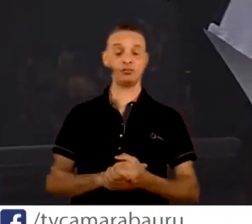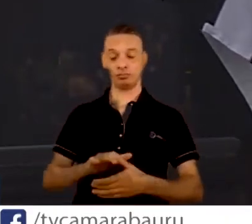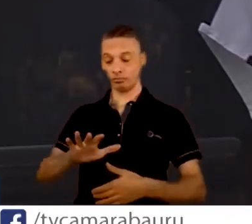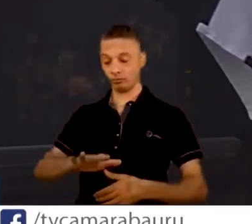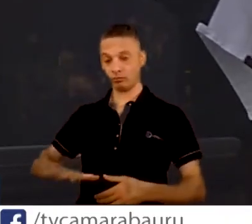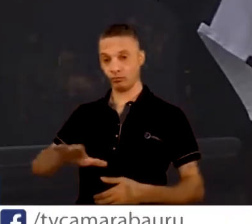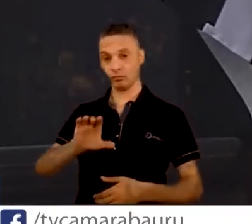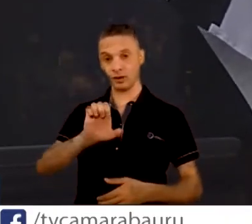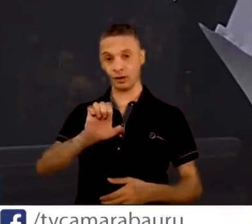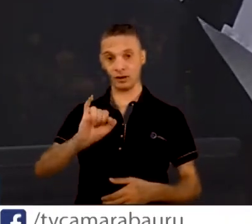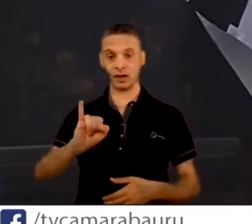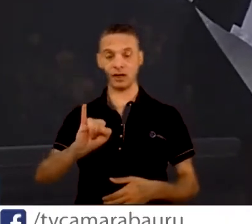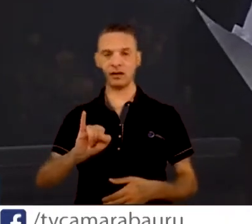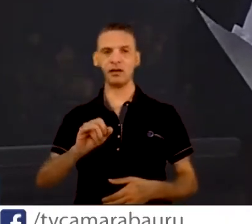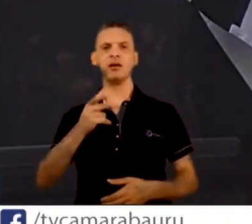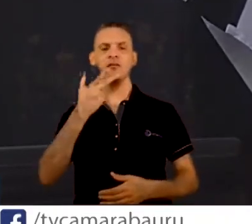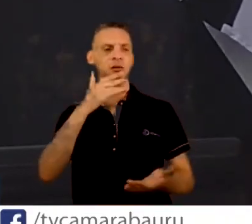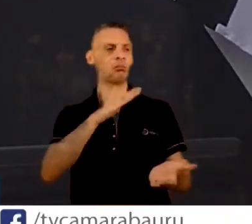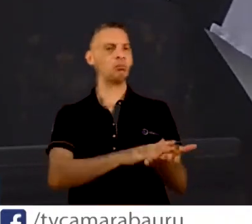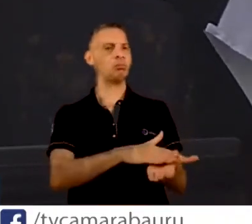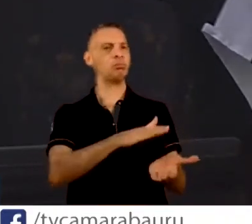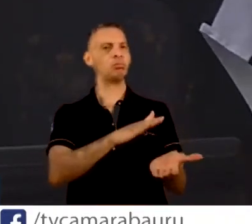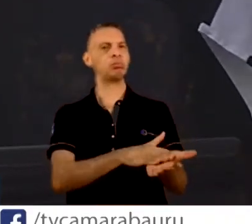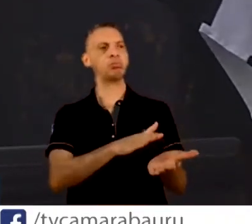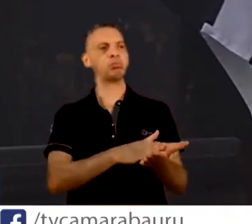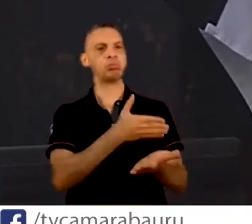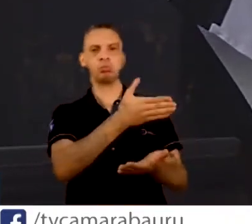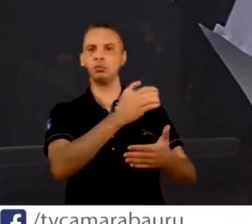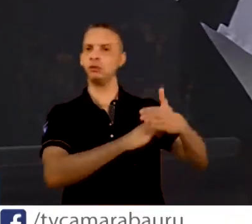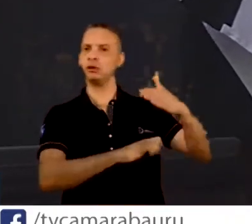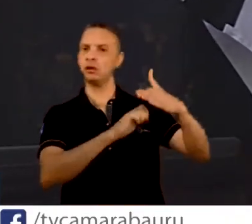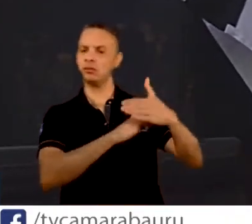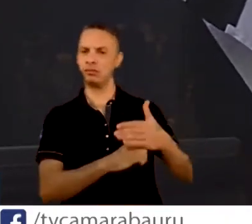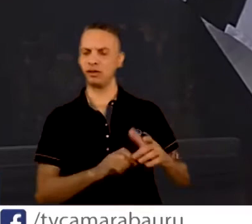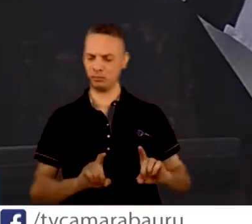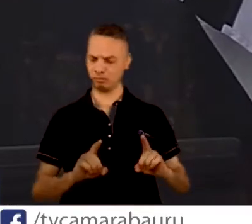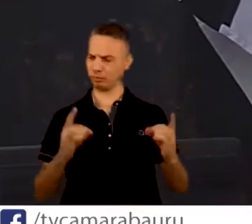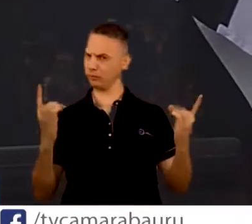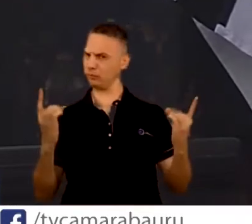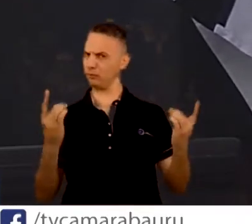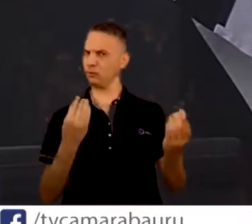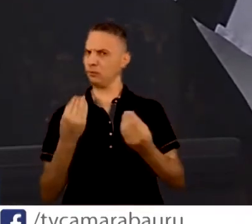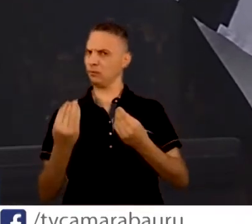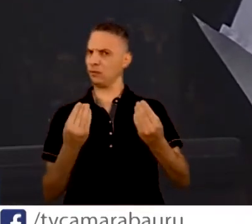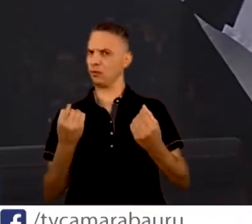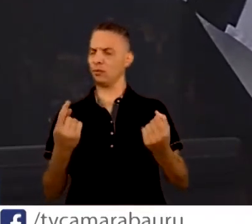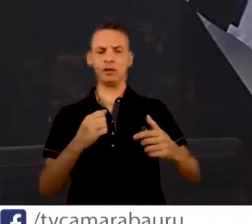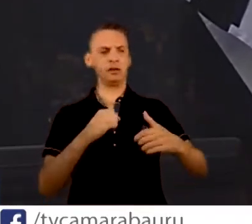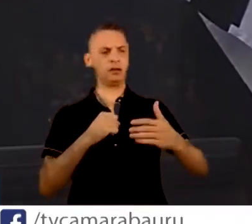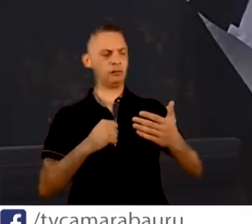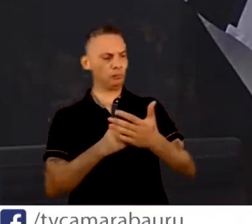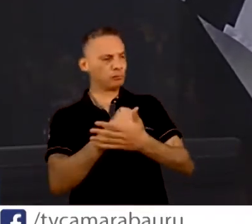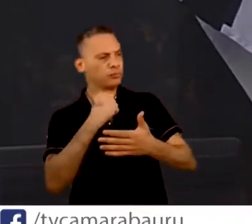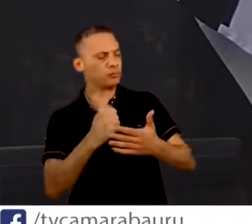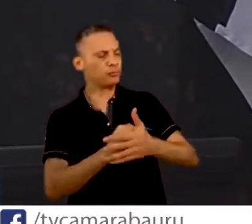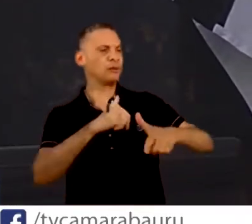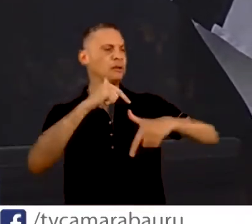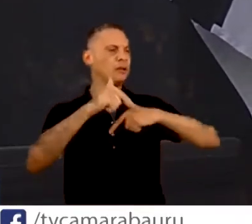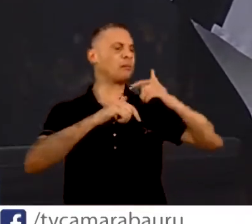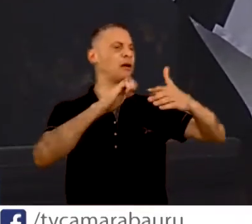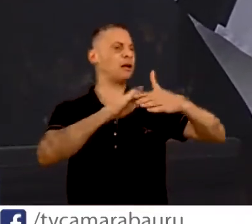faz elogios à com, que é uma empresa batalhadora, que é uma empresa que vem se esforçando,